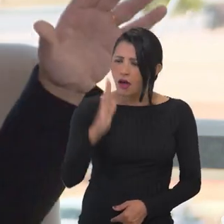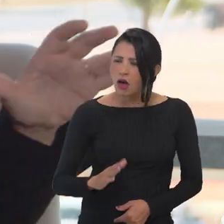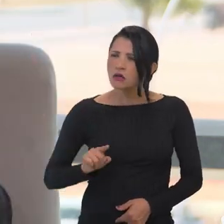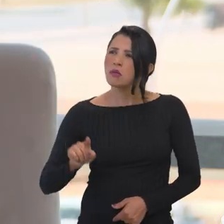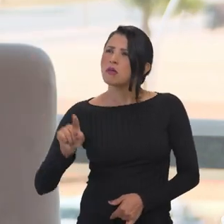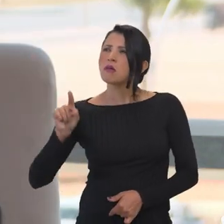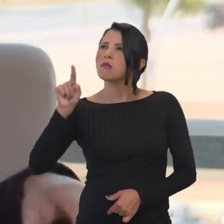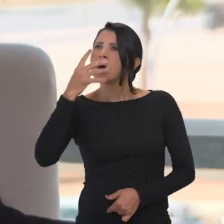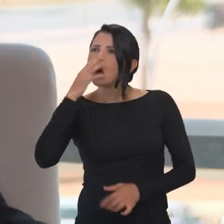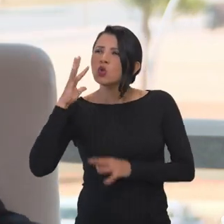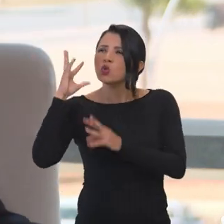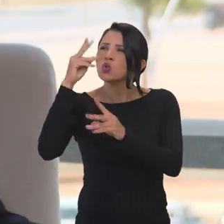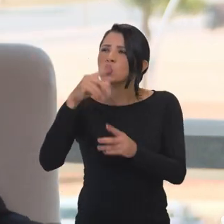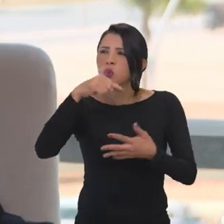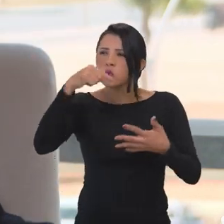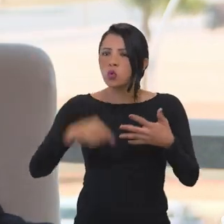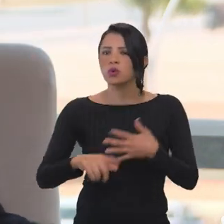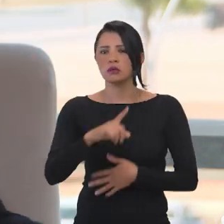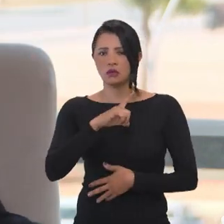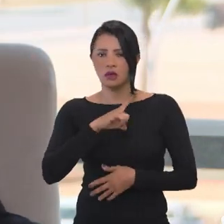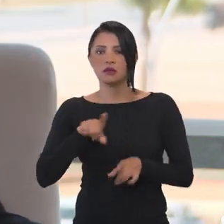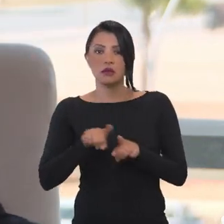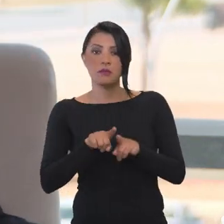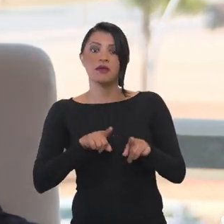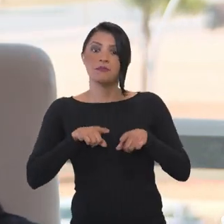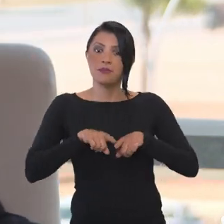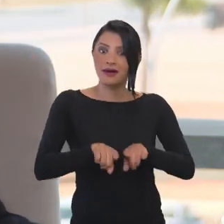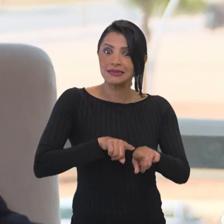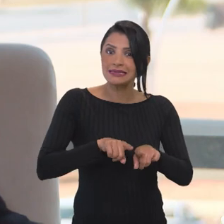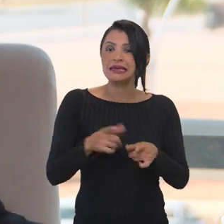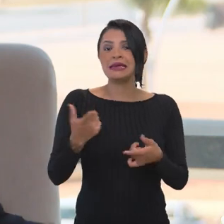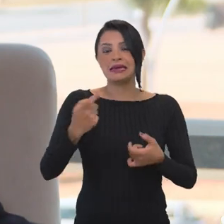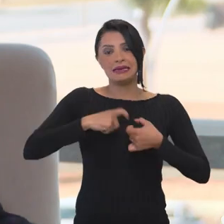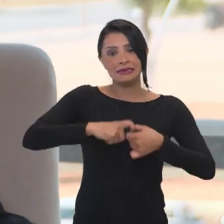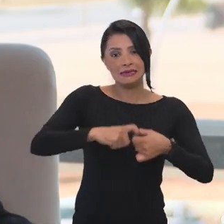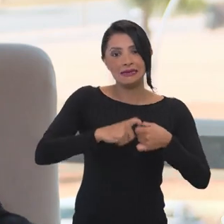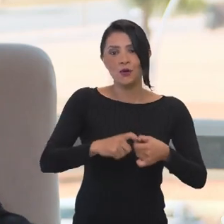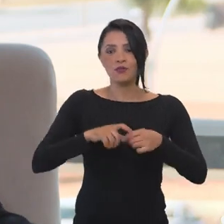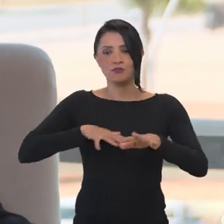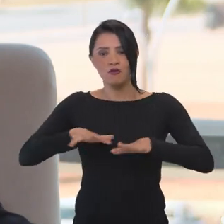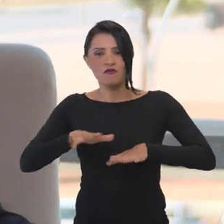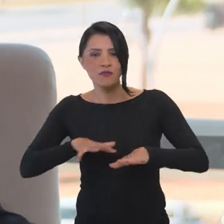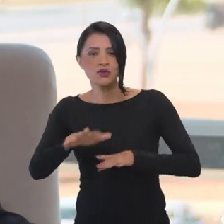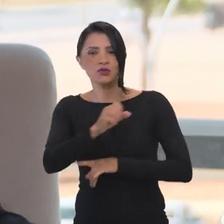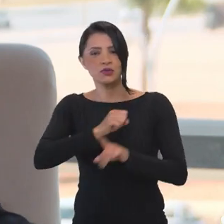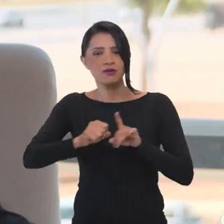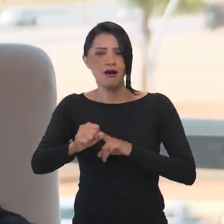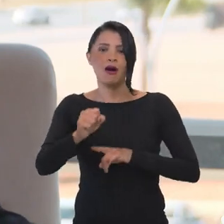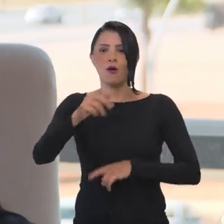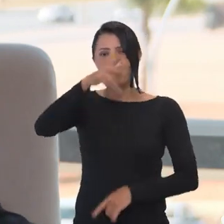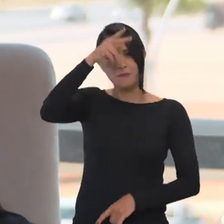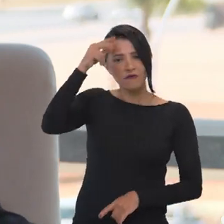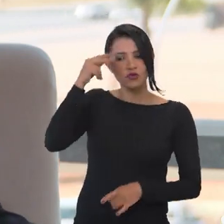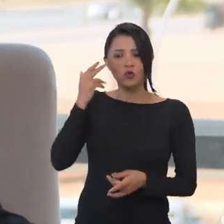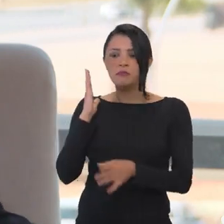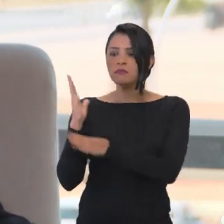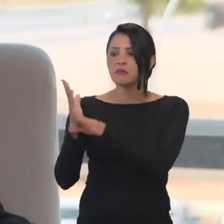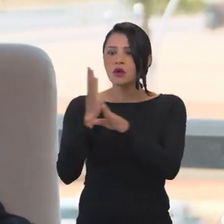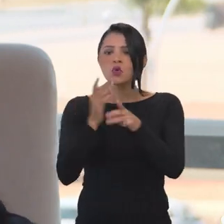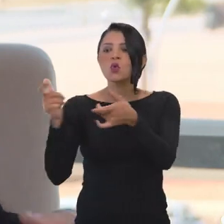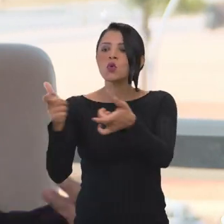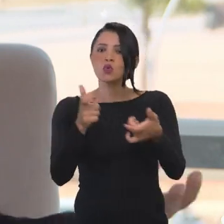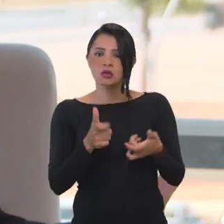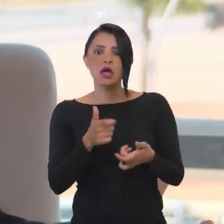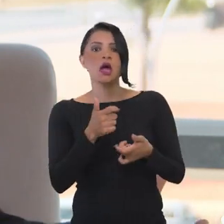Brasil inteiro, tudo que tem, a gente inclusive em parcerias com movimentos sociais, com as prefeituras, para poder localizar tudo, e aí